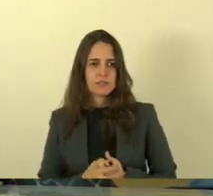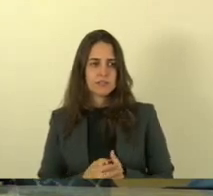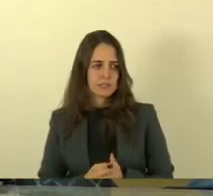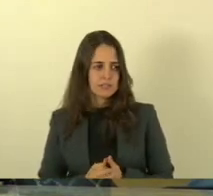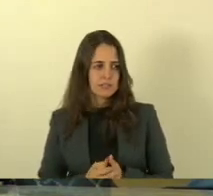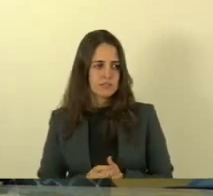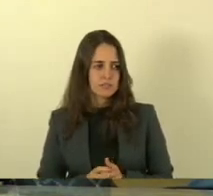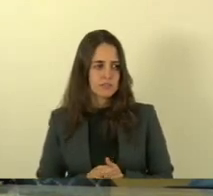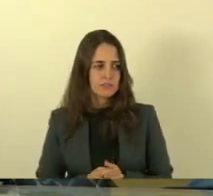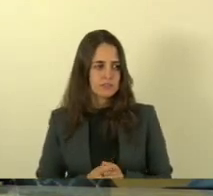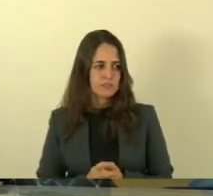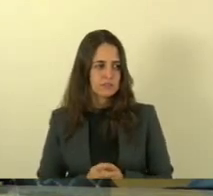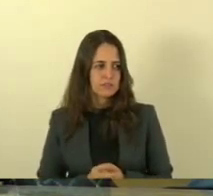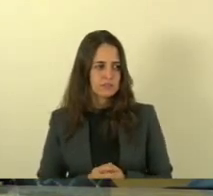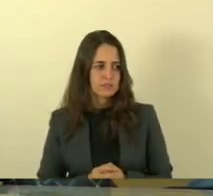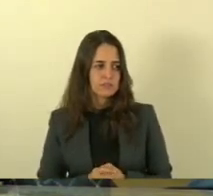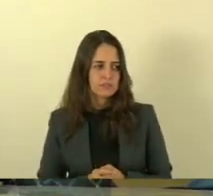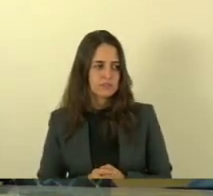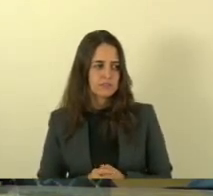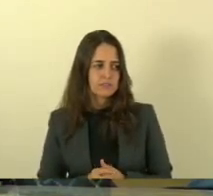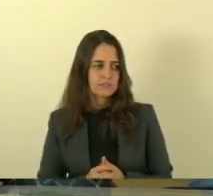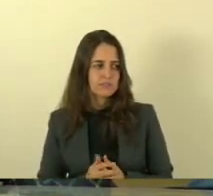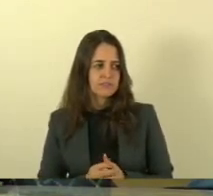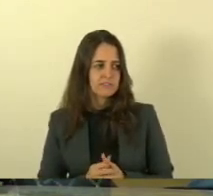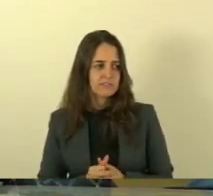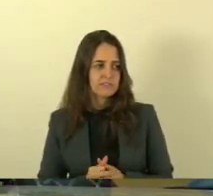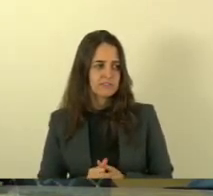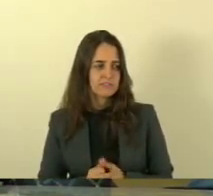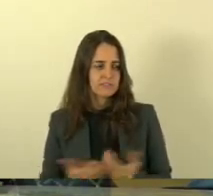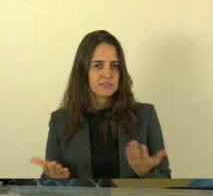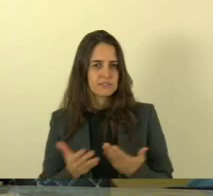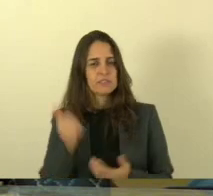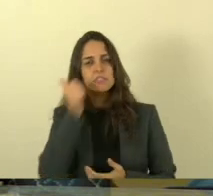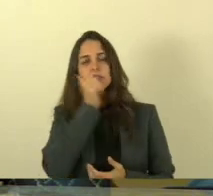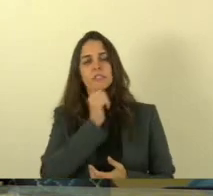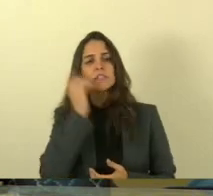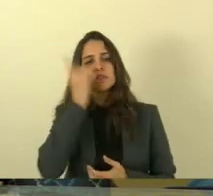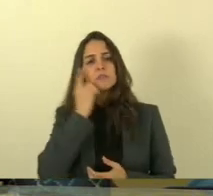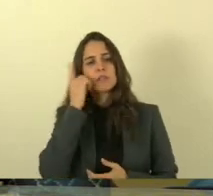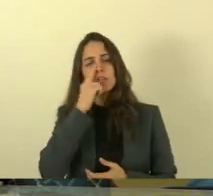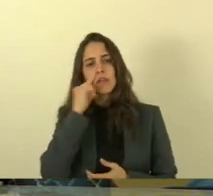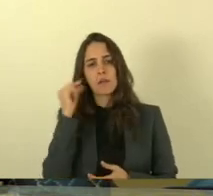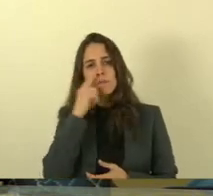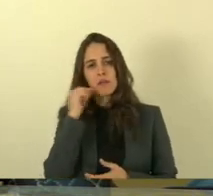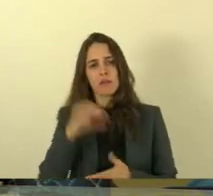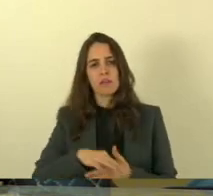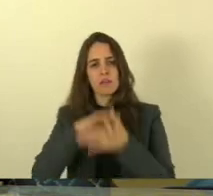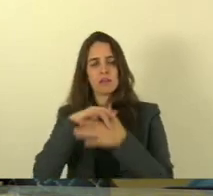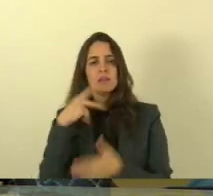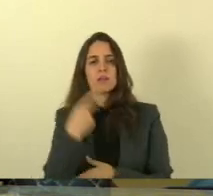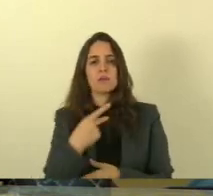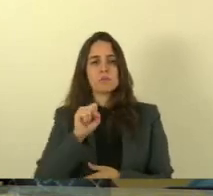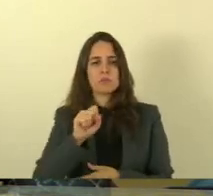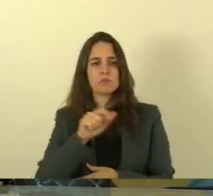com a palavra deputada camila valadão líder do pessoal